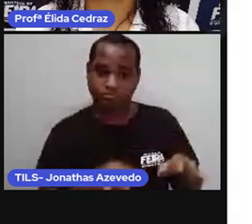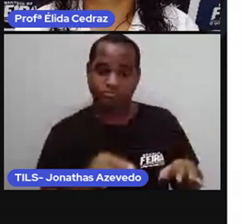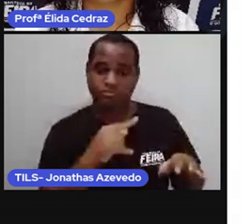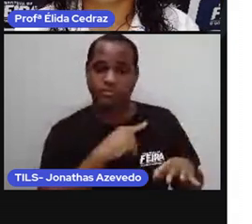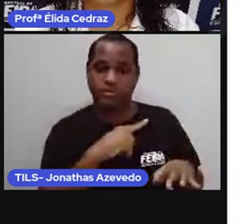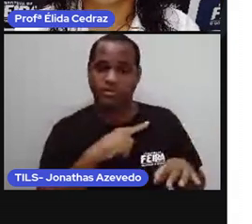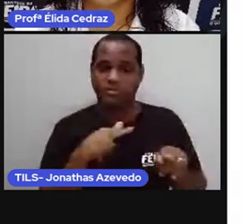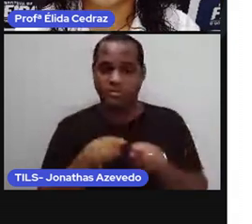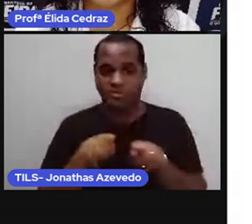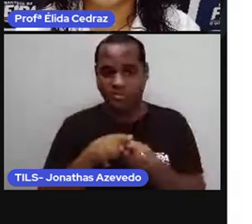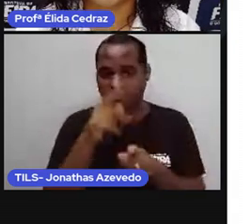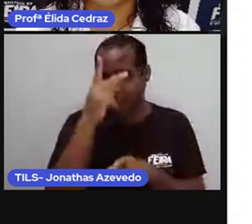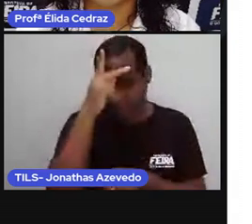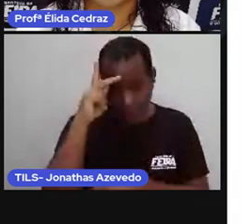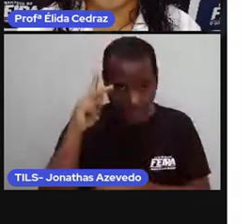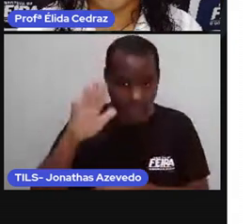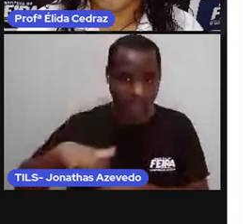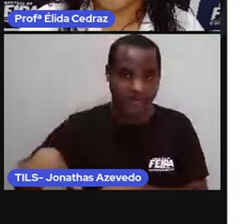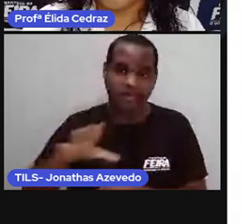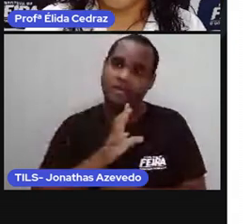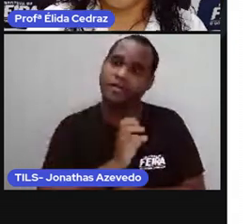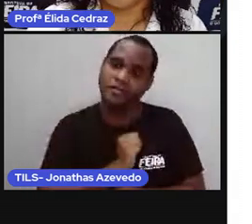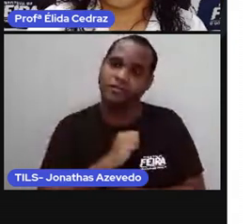e com as pessoas que a gente ama.